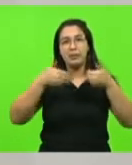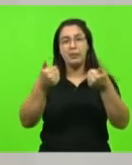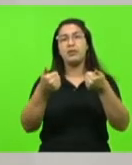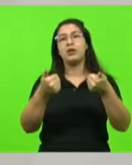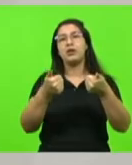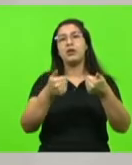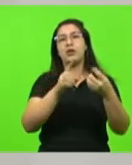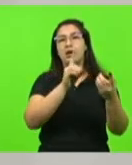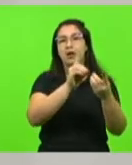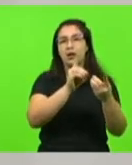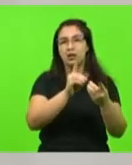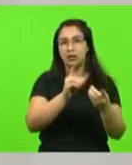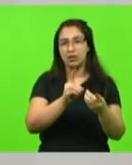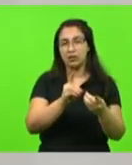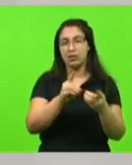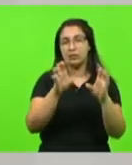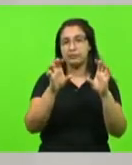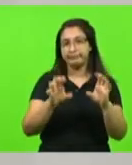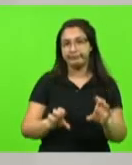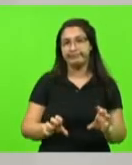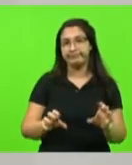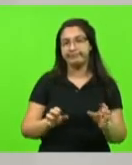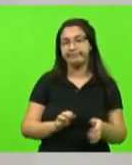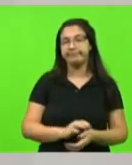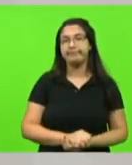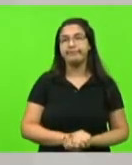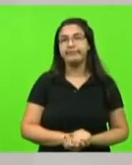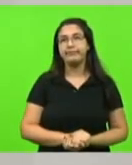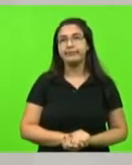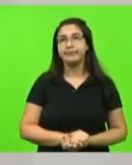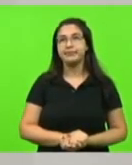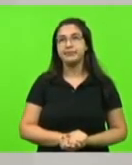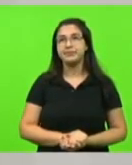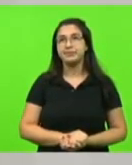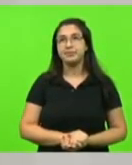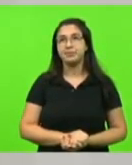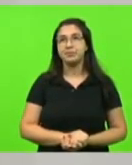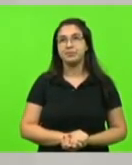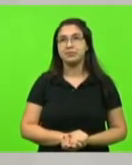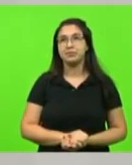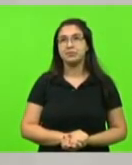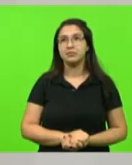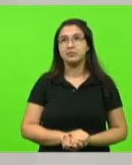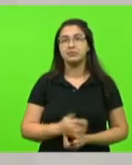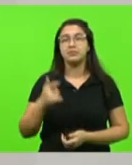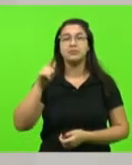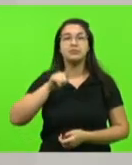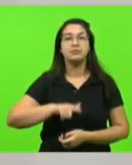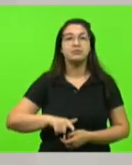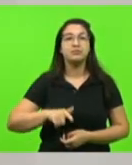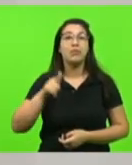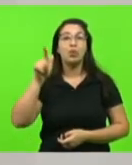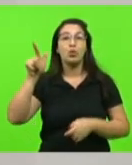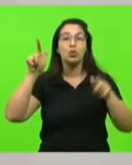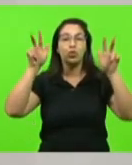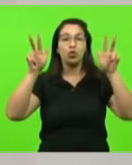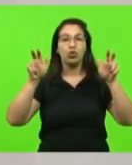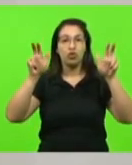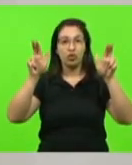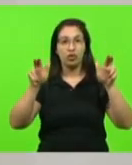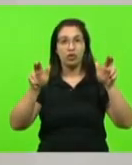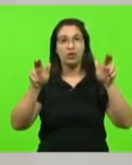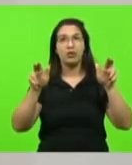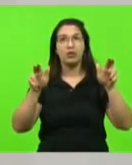cidadãos que ali se inscrevem. Quero, senhor presidente, trazer um tema que é...